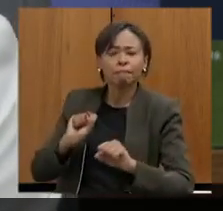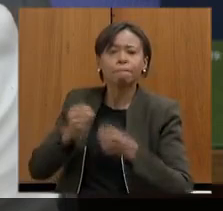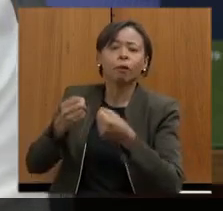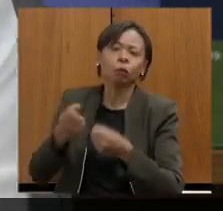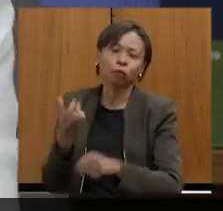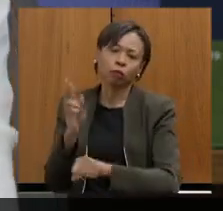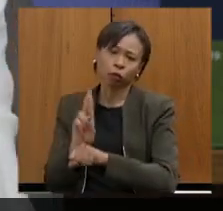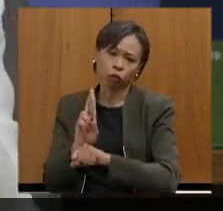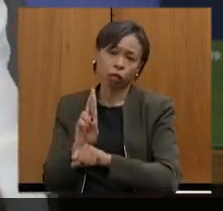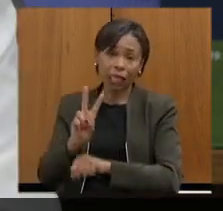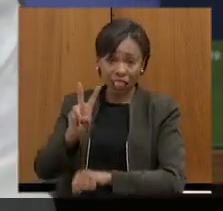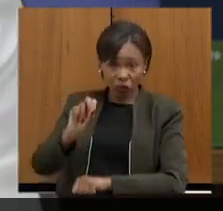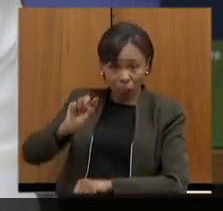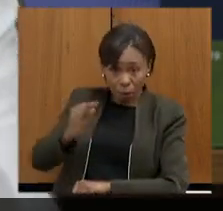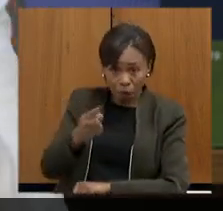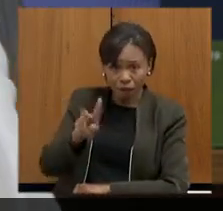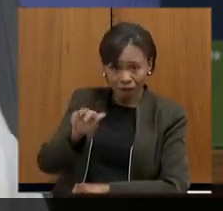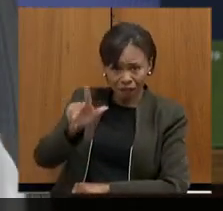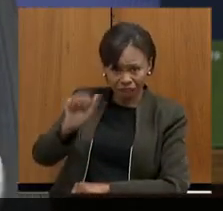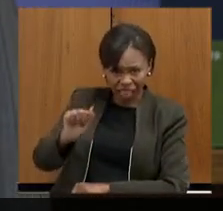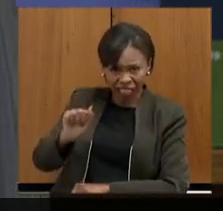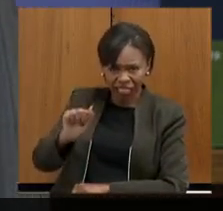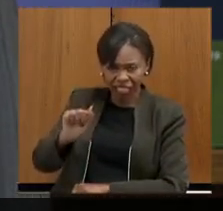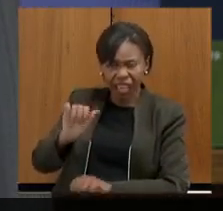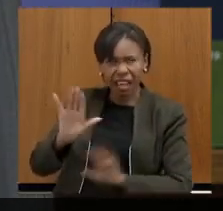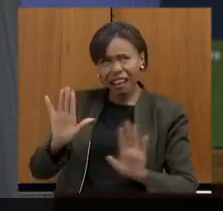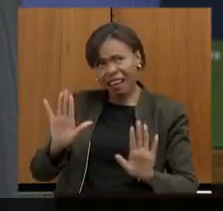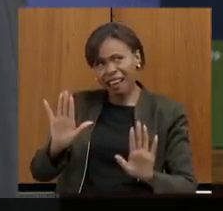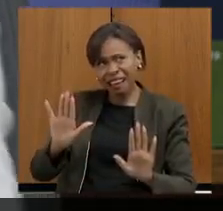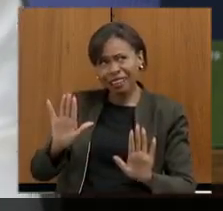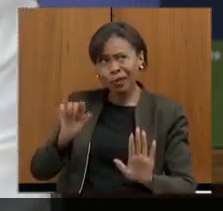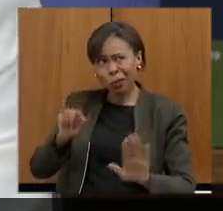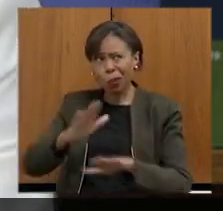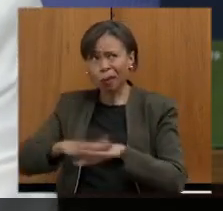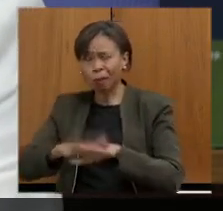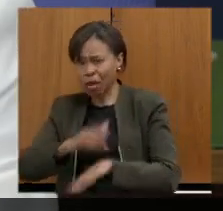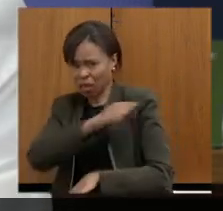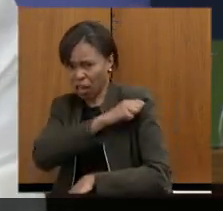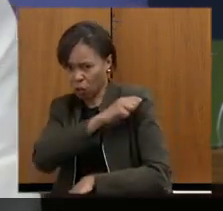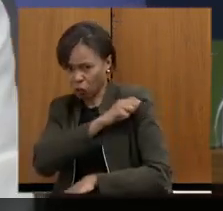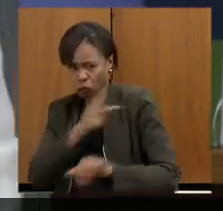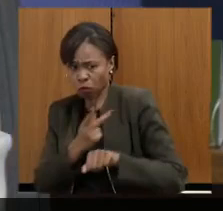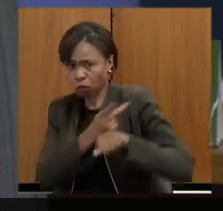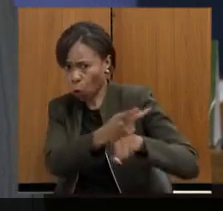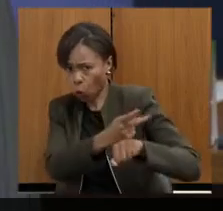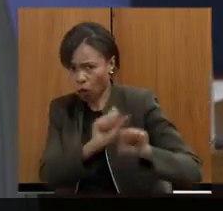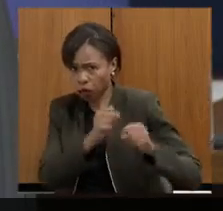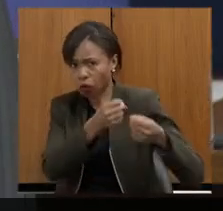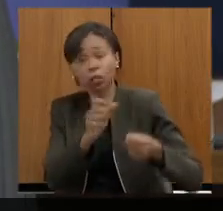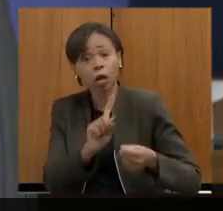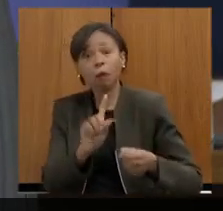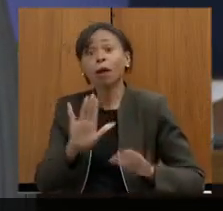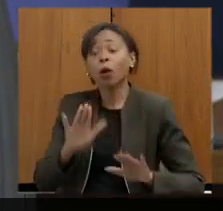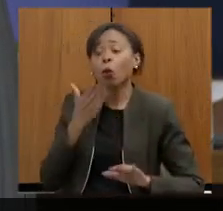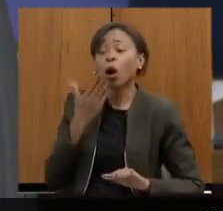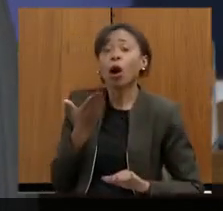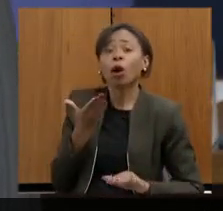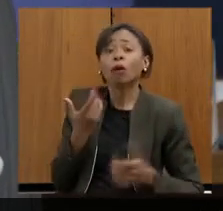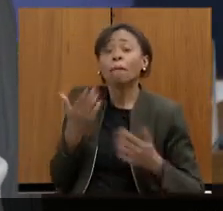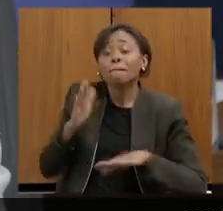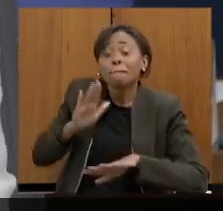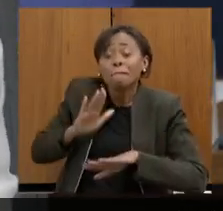mostrou aqui não é trivial não é o aluno que busca o reforço é sim aquele que mais precisa e foi por isso fazendo a